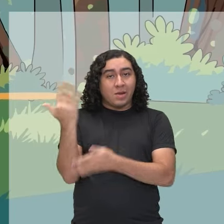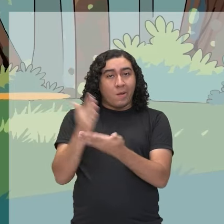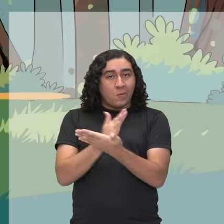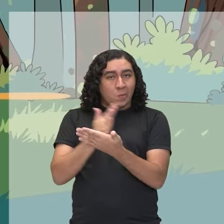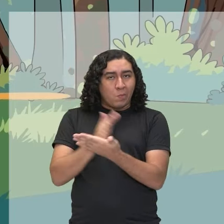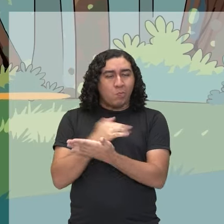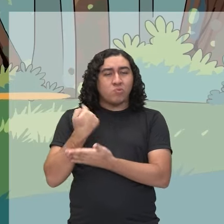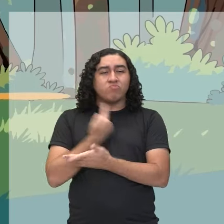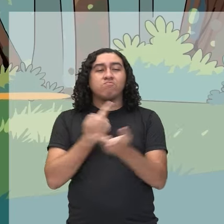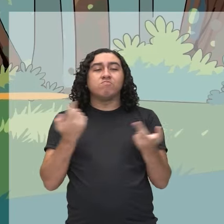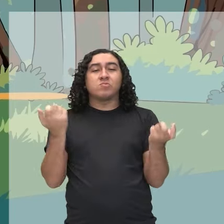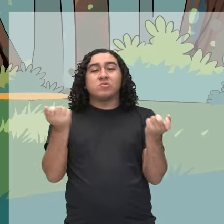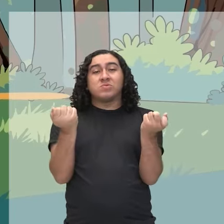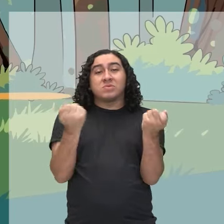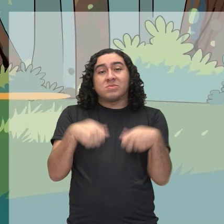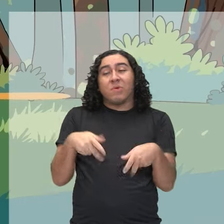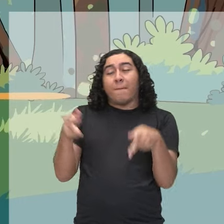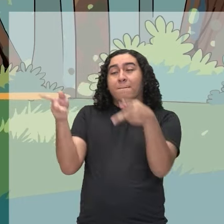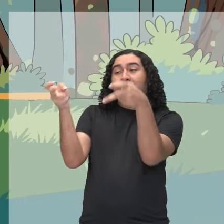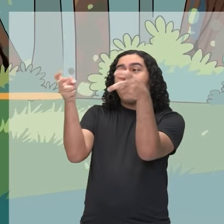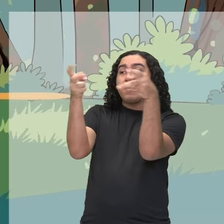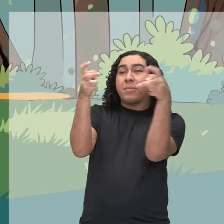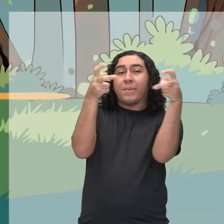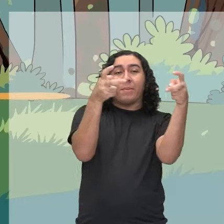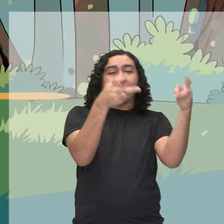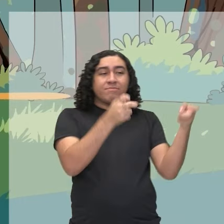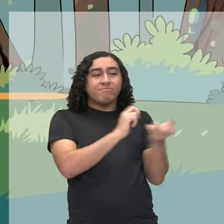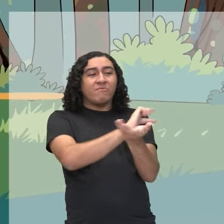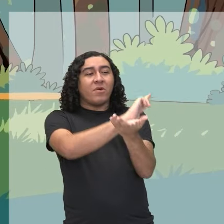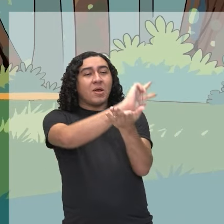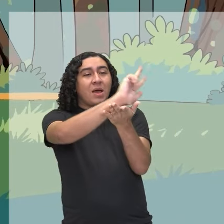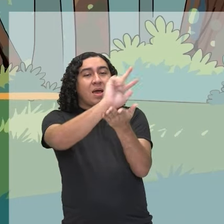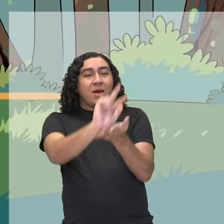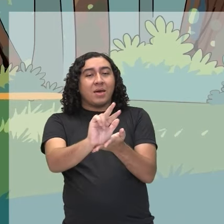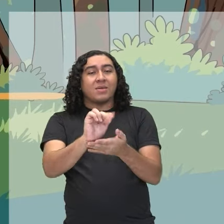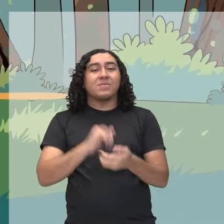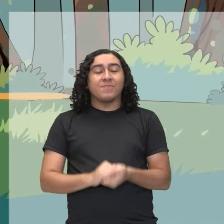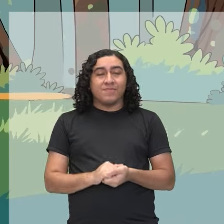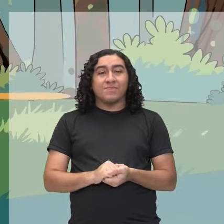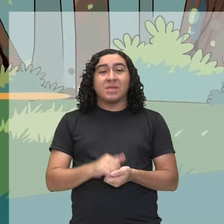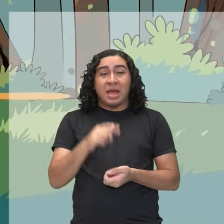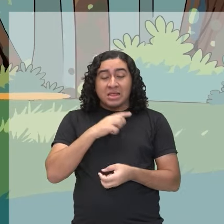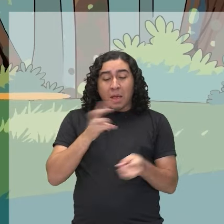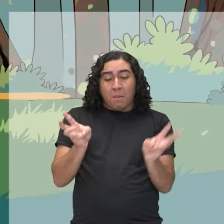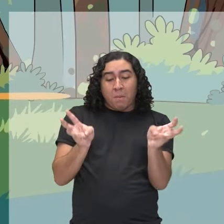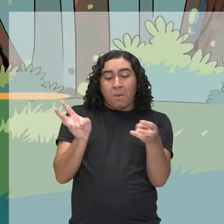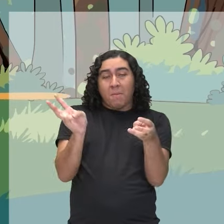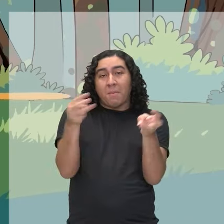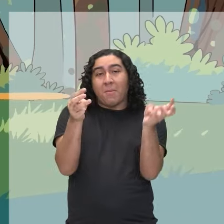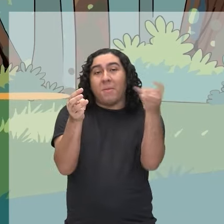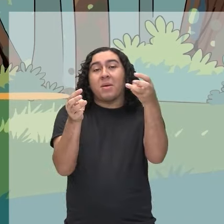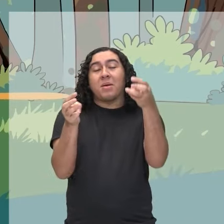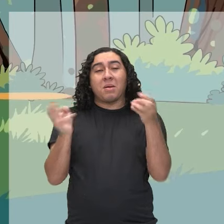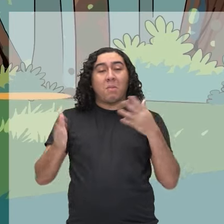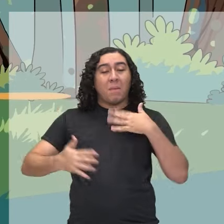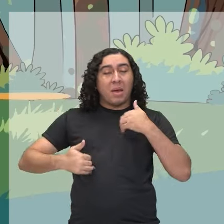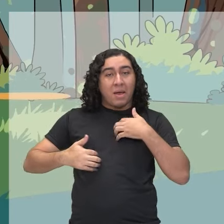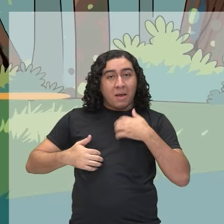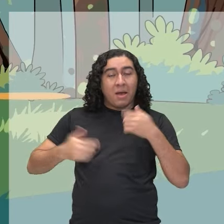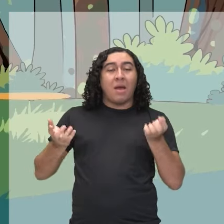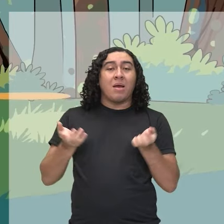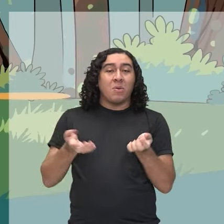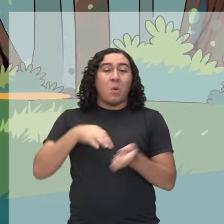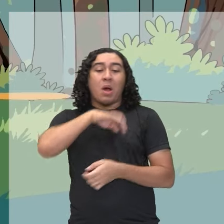aí a consegue observar essa diversidade, né? A gente tem aqui um bicho preguiça, um macaco, uma onça, um